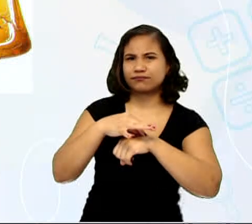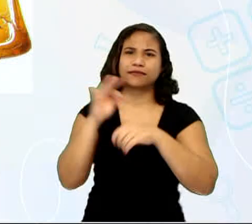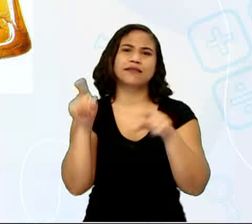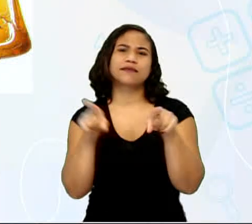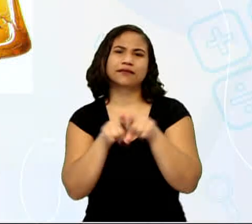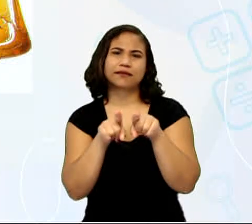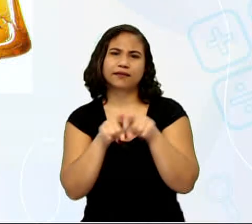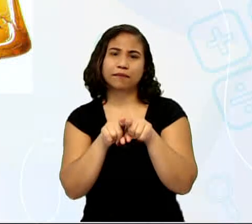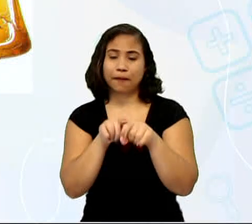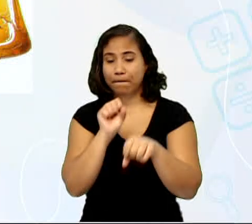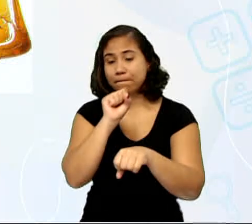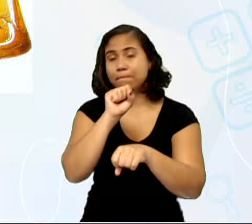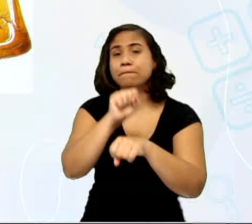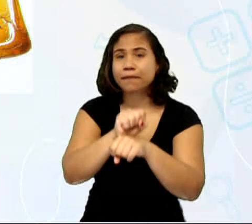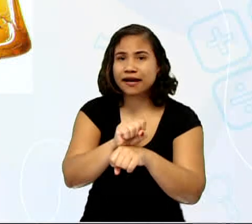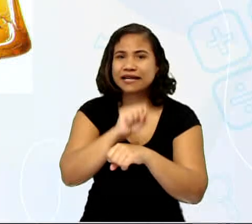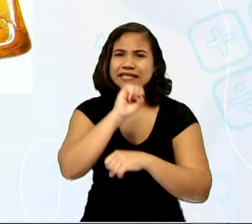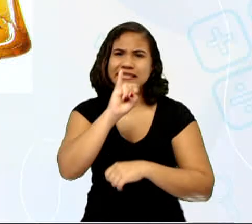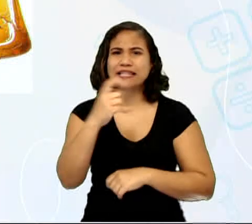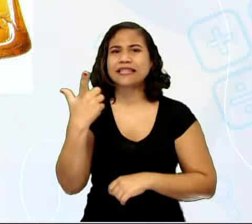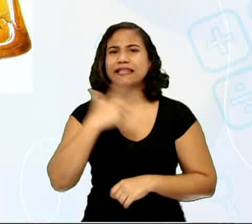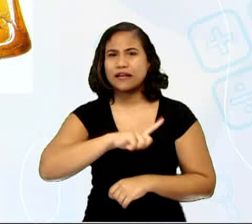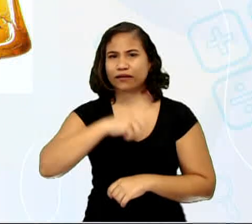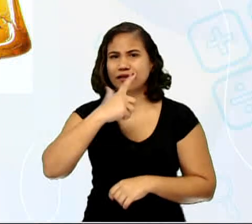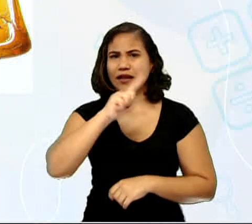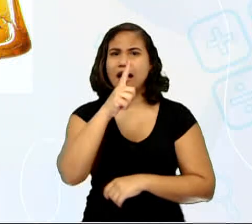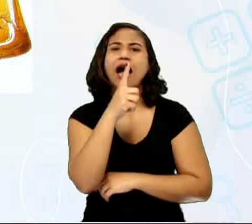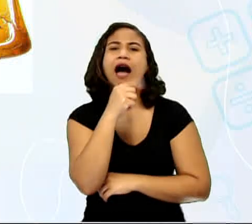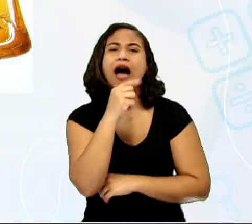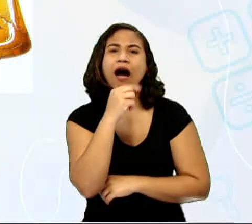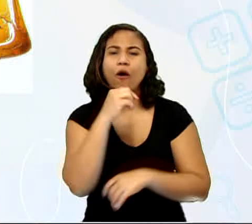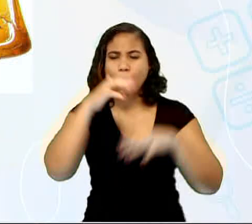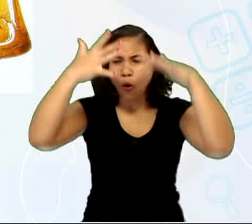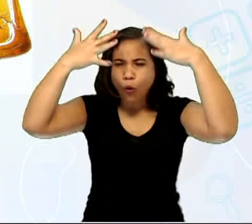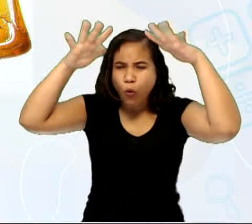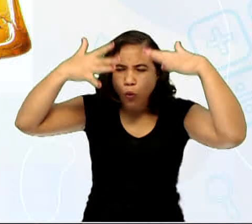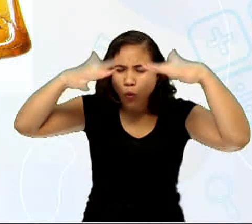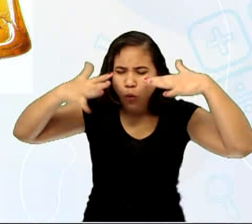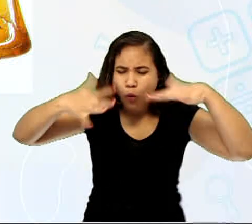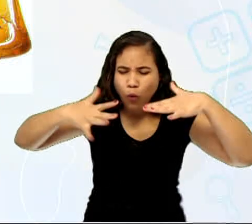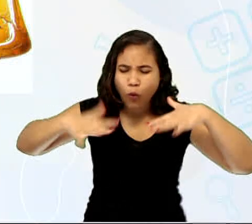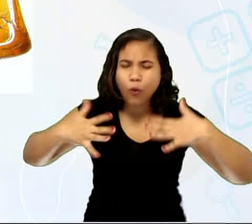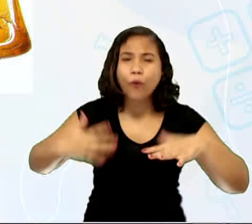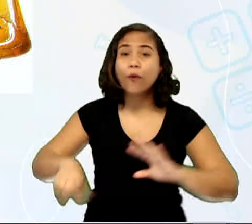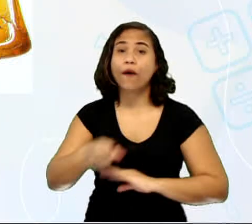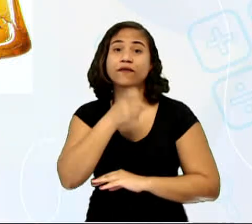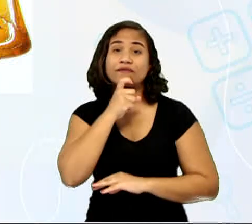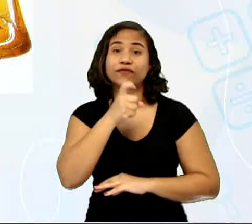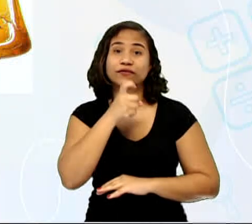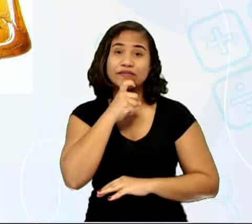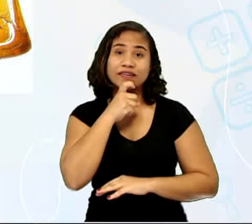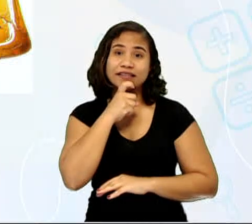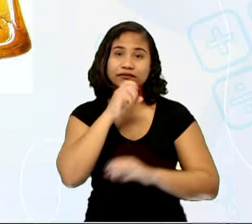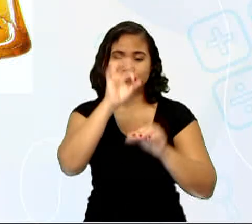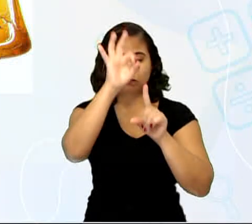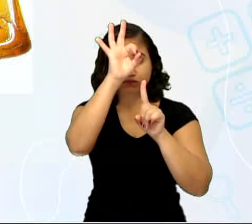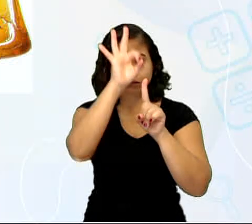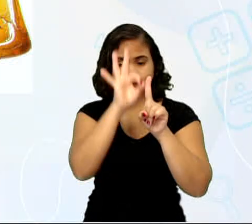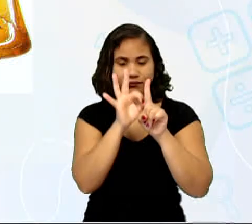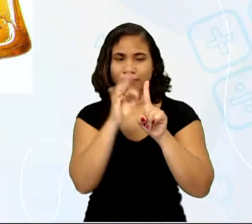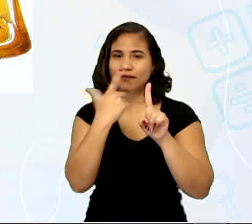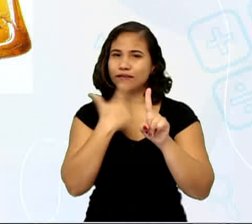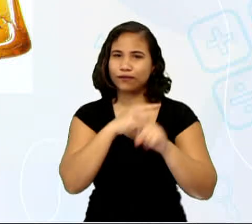Então, se não há umidade, se a temperatura está baixa, se há falta do calor e não há o